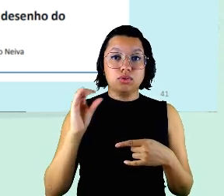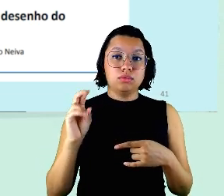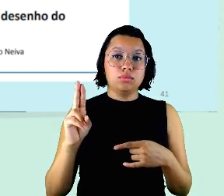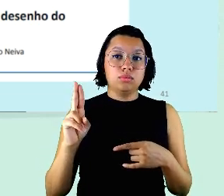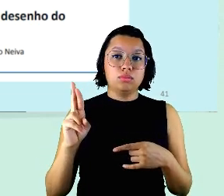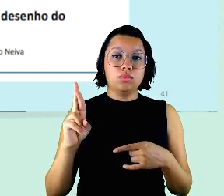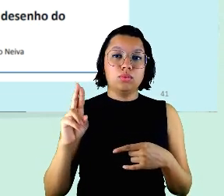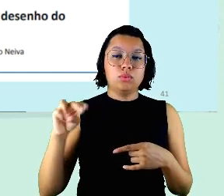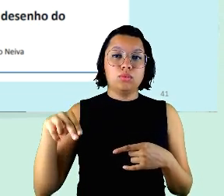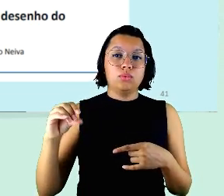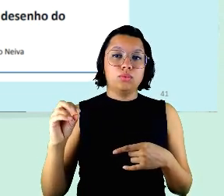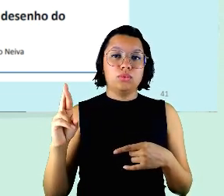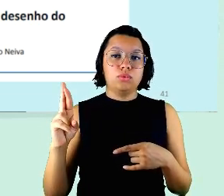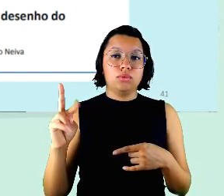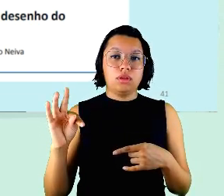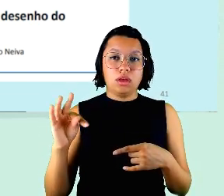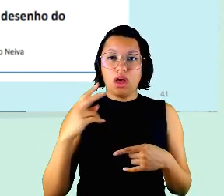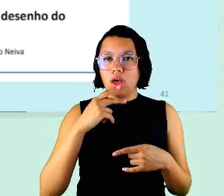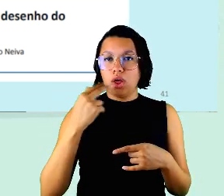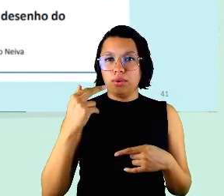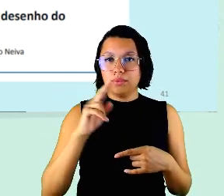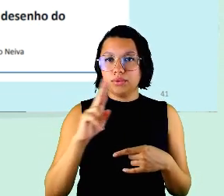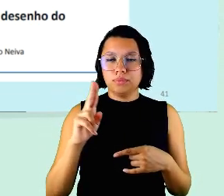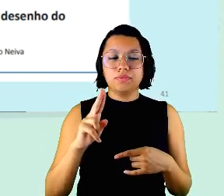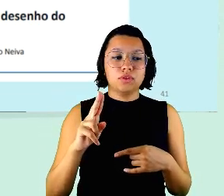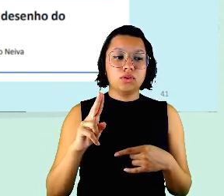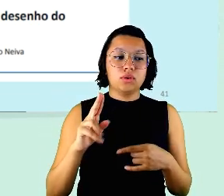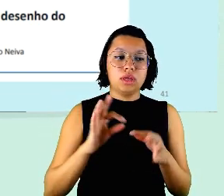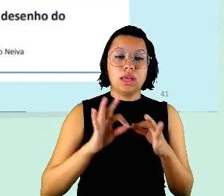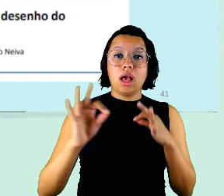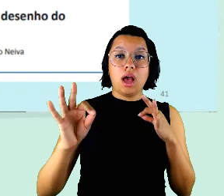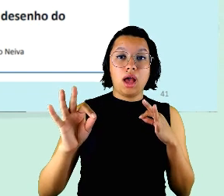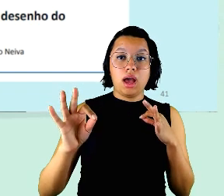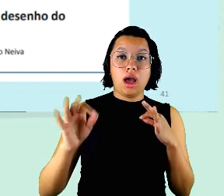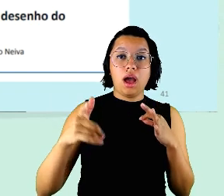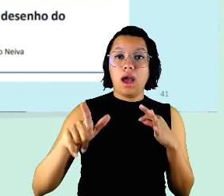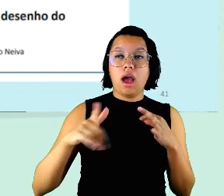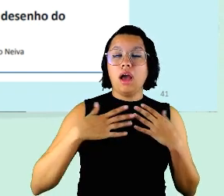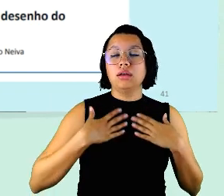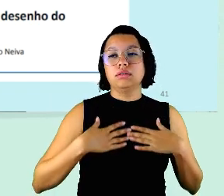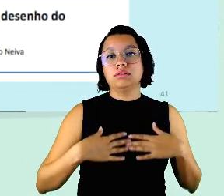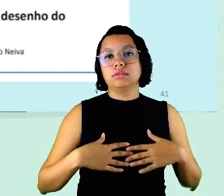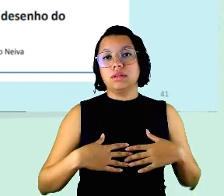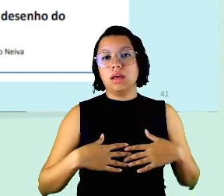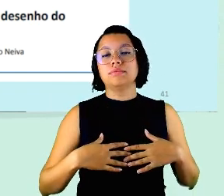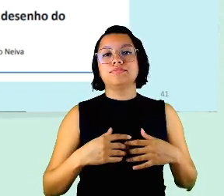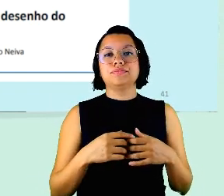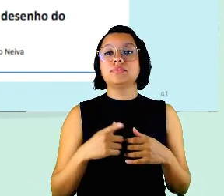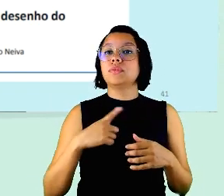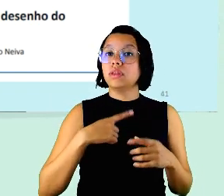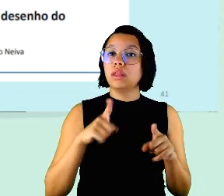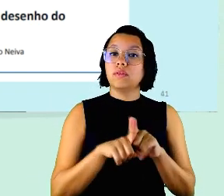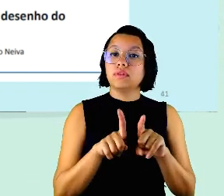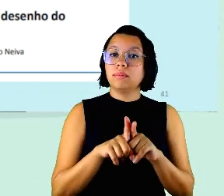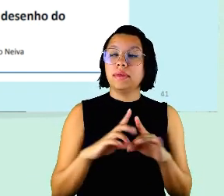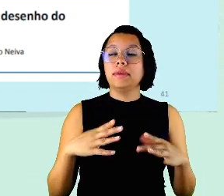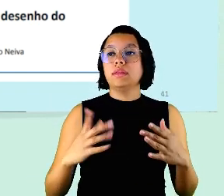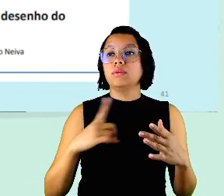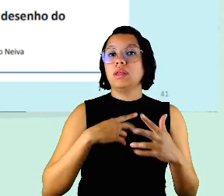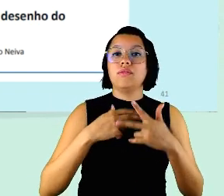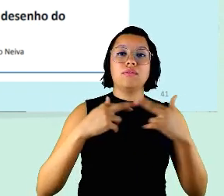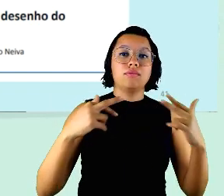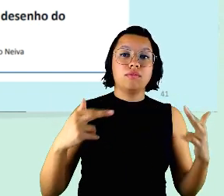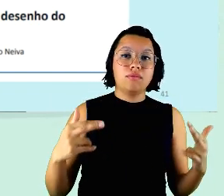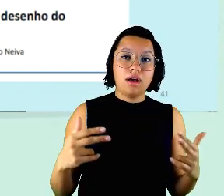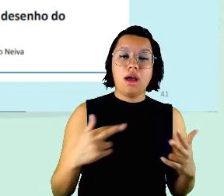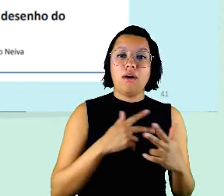é você ter jornadas longas de trabalho sem descanso e isso a gente teve também certo? então a gente teve várias coisas de